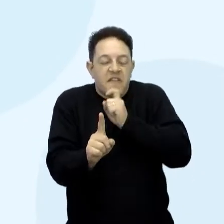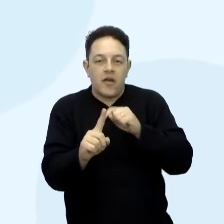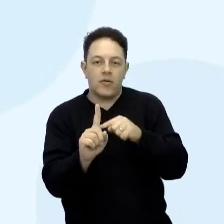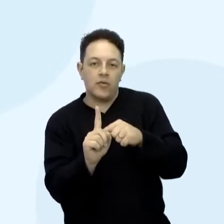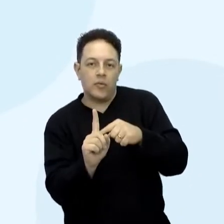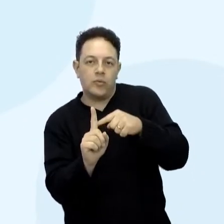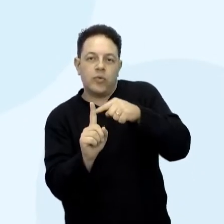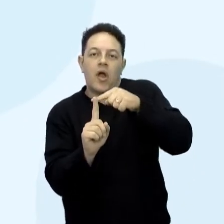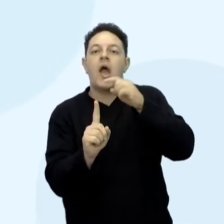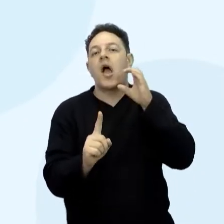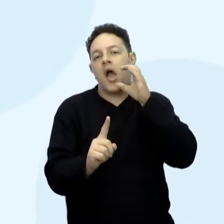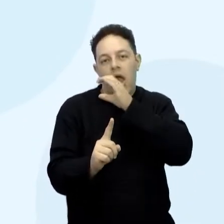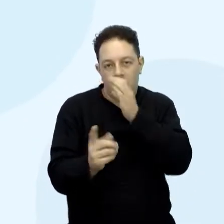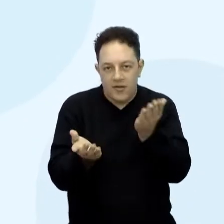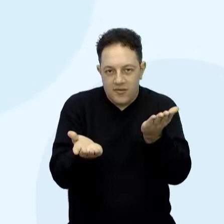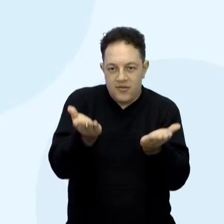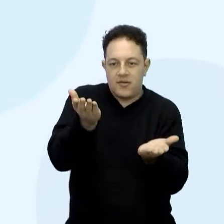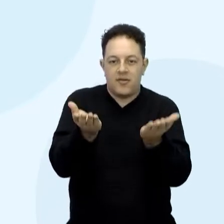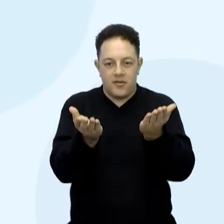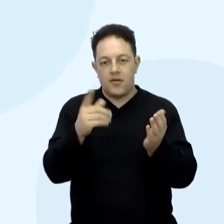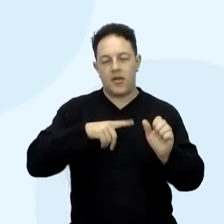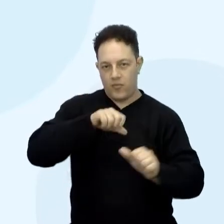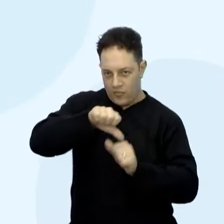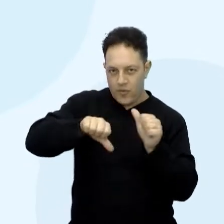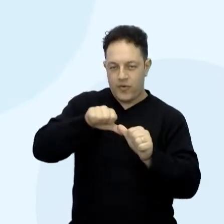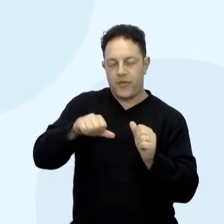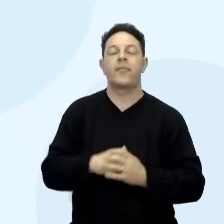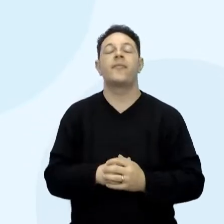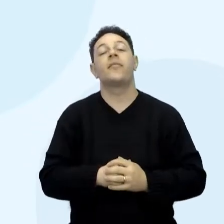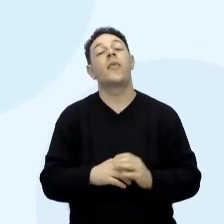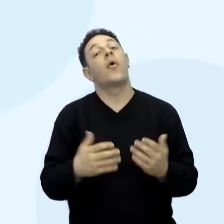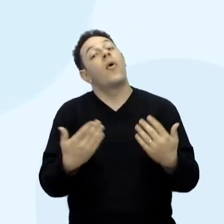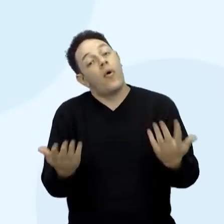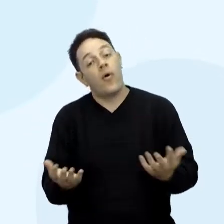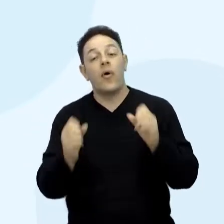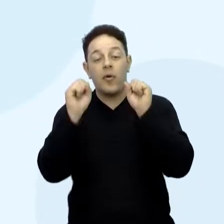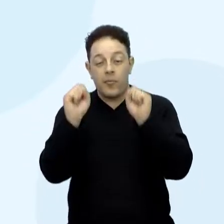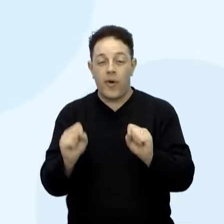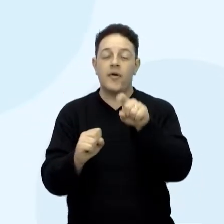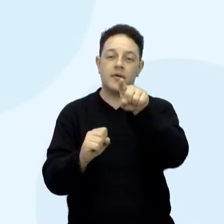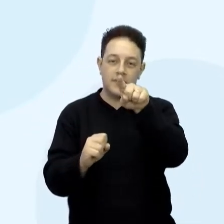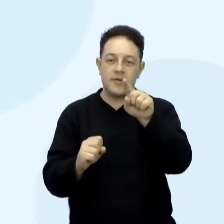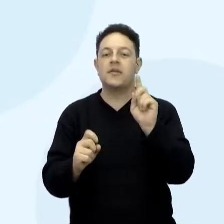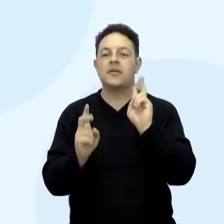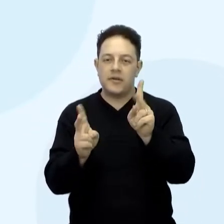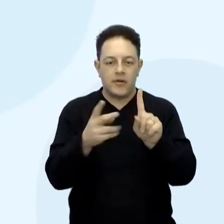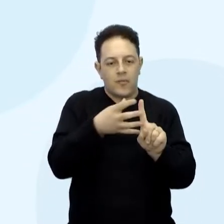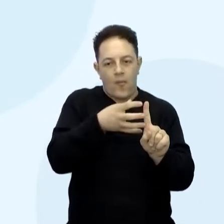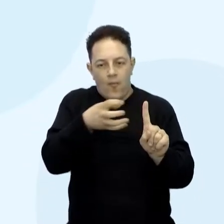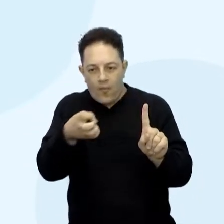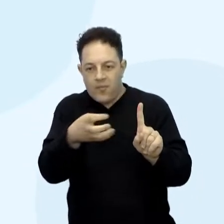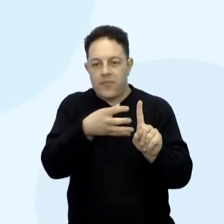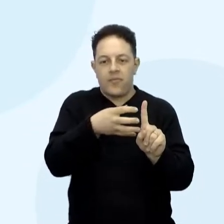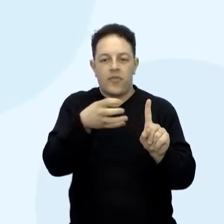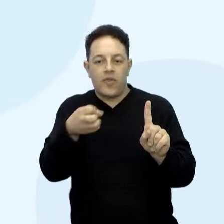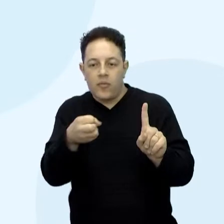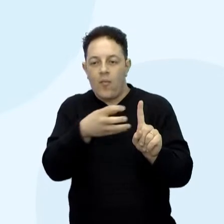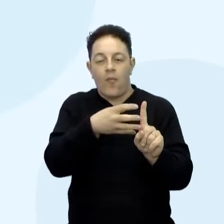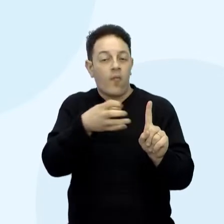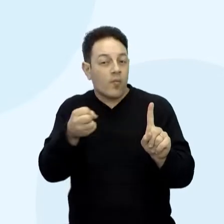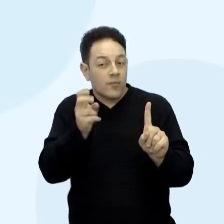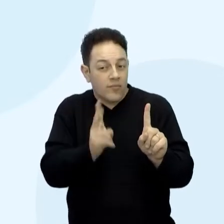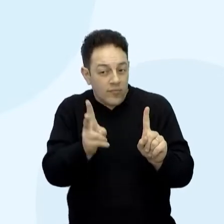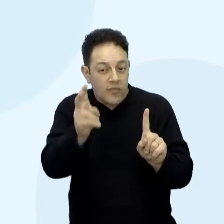Então, altera a sua temperatura, altera a sua agitação. Ou, se você continuar fazendo esse trânsito, esse corpo pode, inclusive,